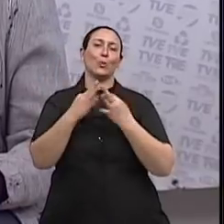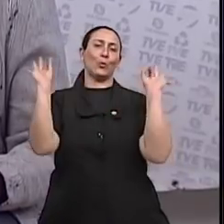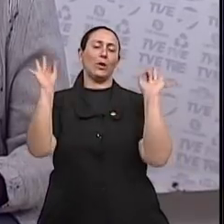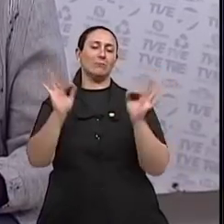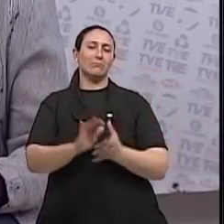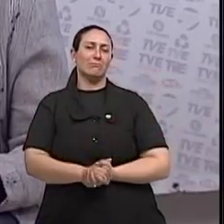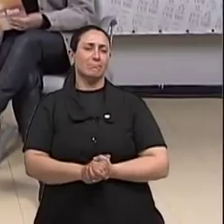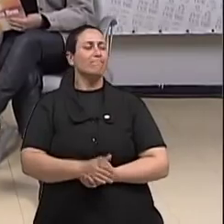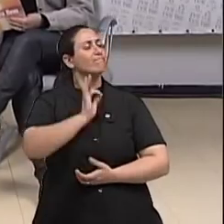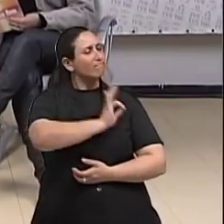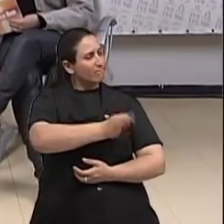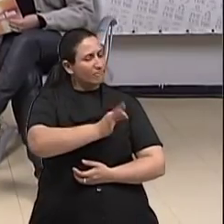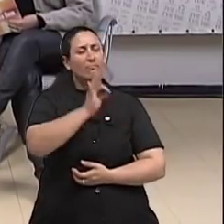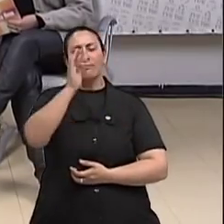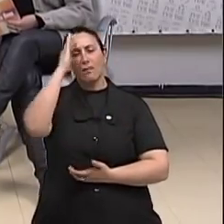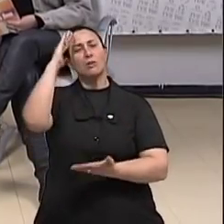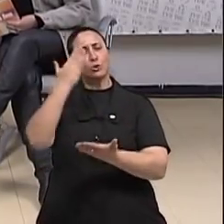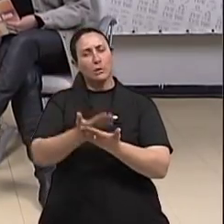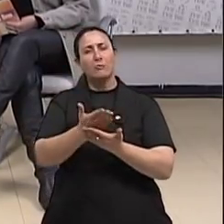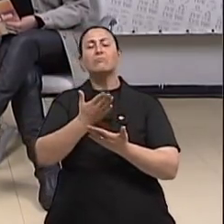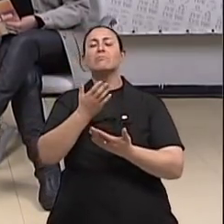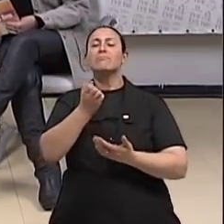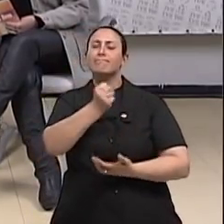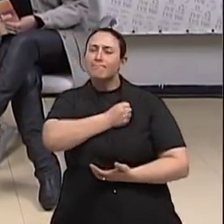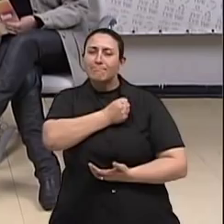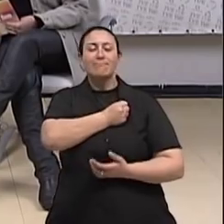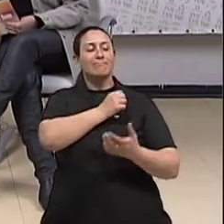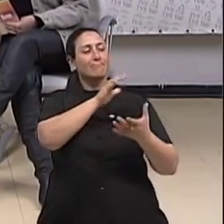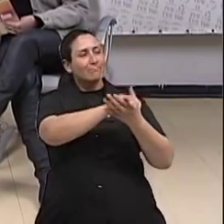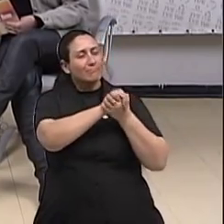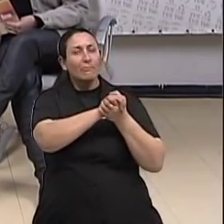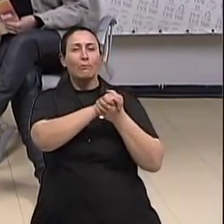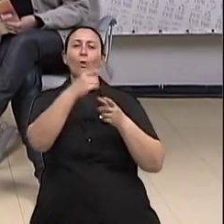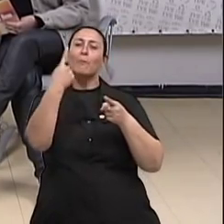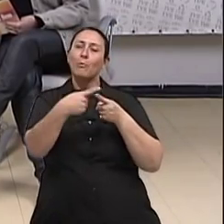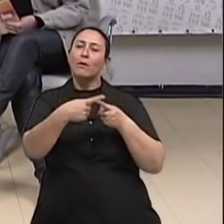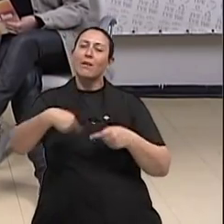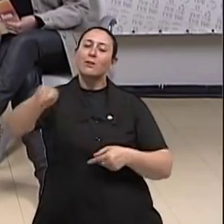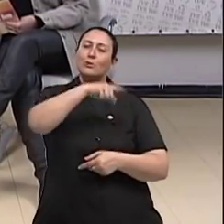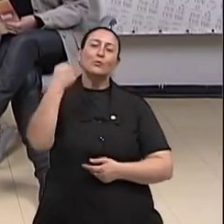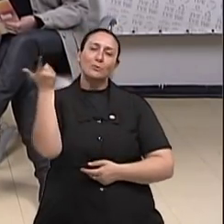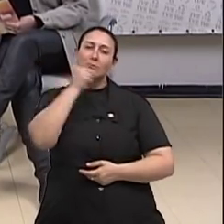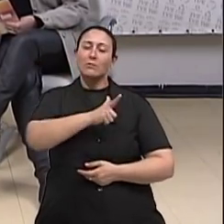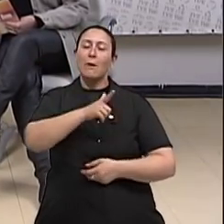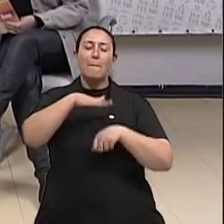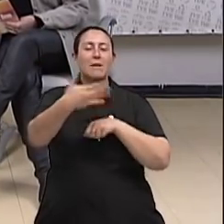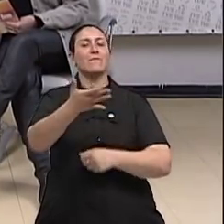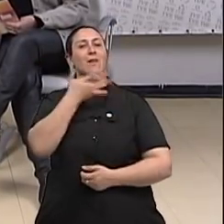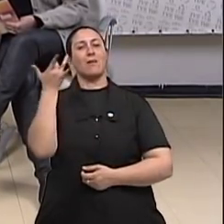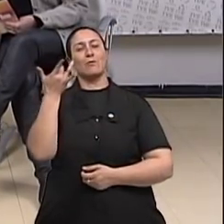E nós vamos acreditar na solidariedade. E nós vamos terminar o programa de mãos dadas. Porque assim é que a gente vence com mais